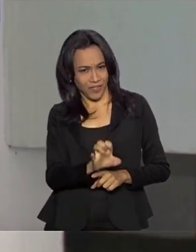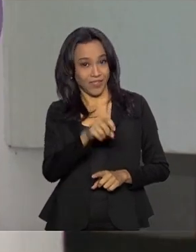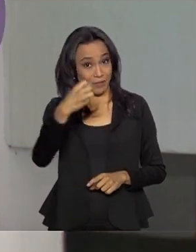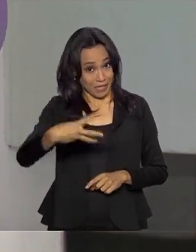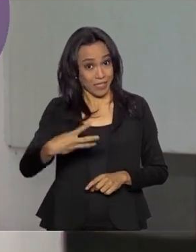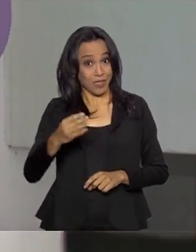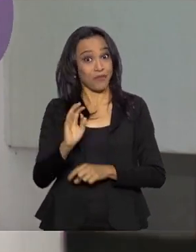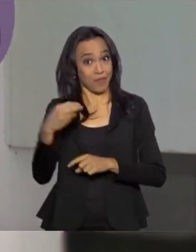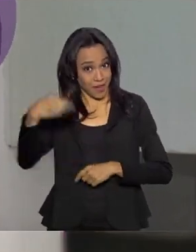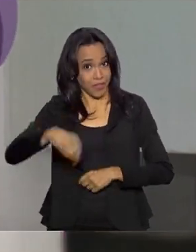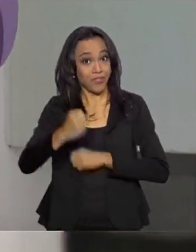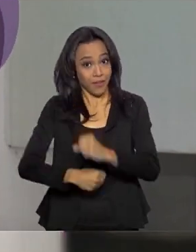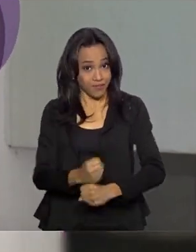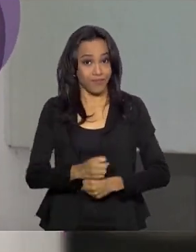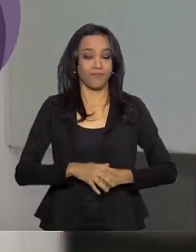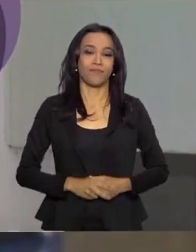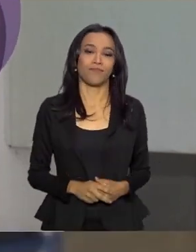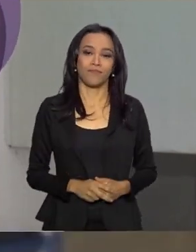ainda este ano.